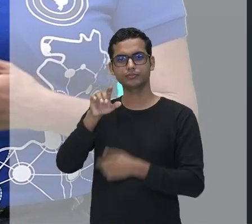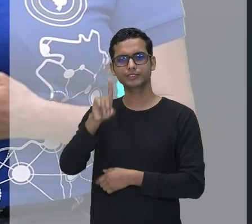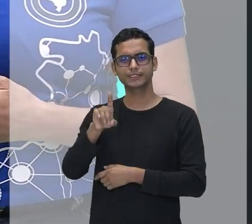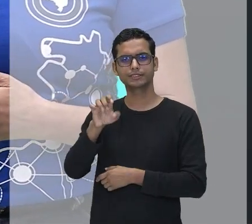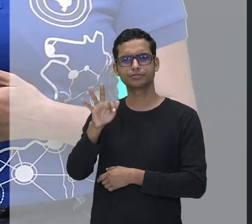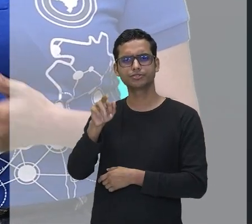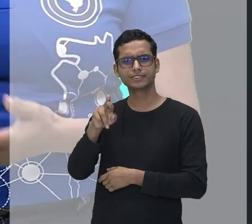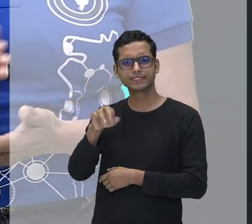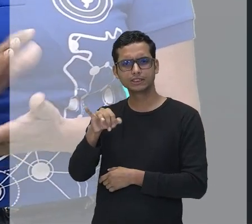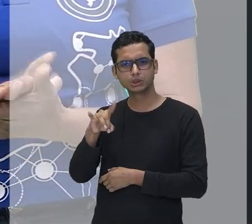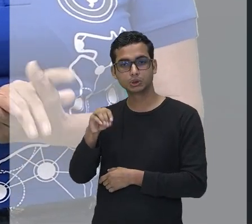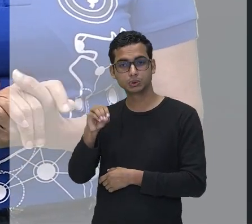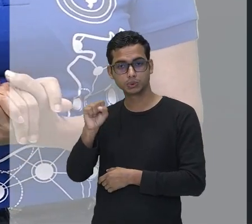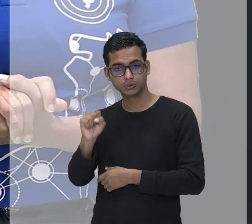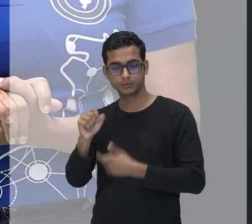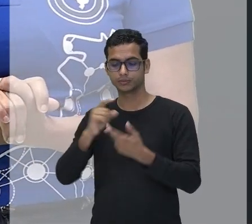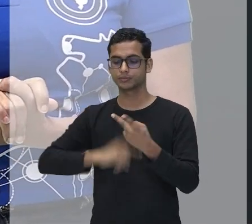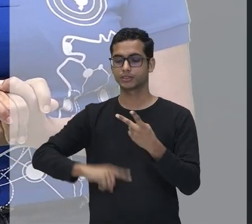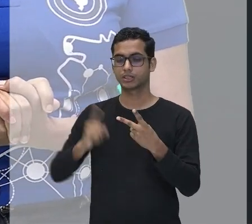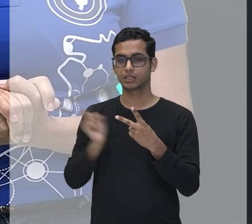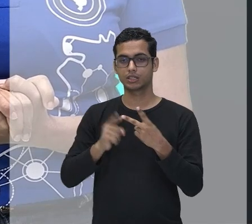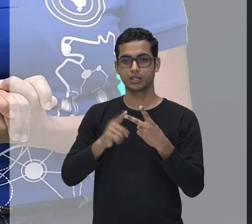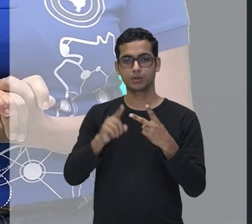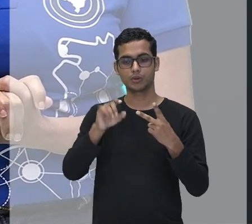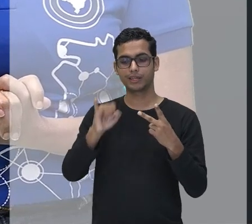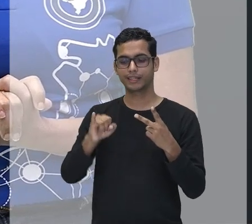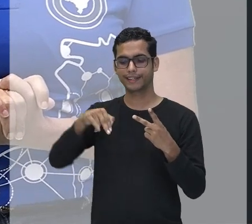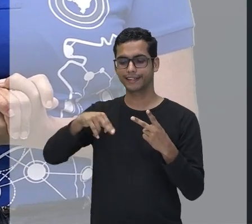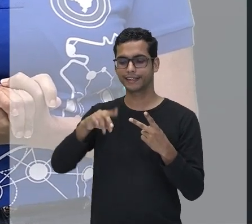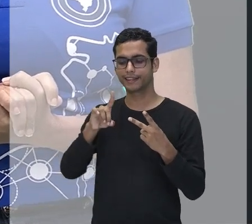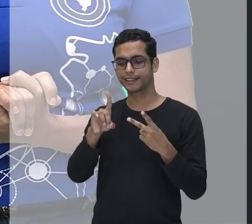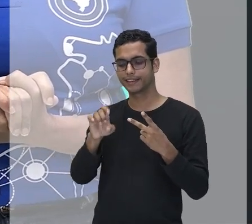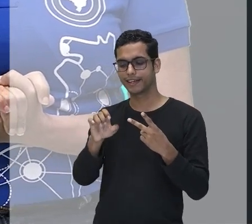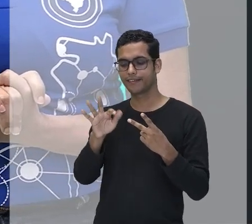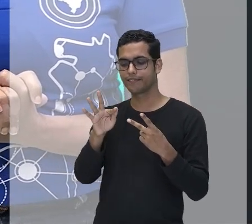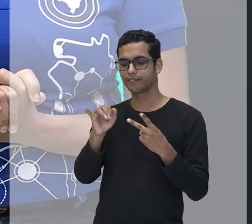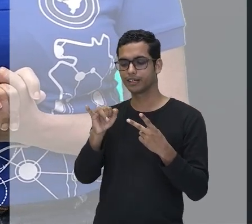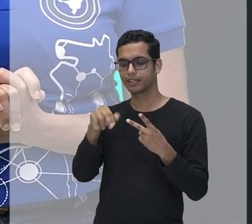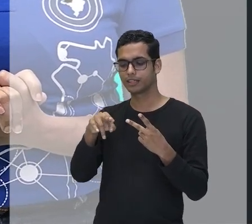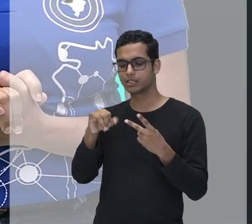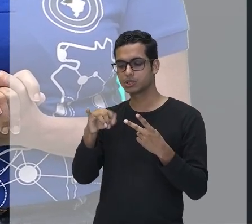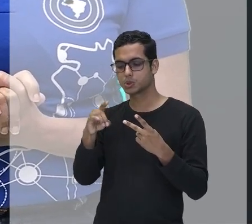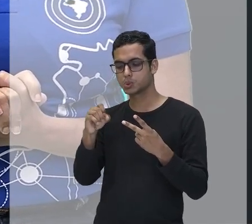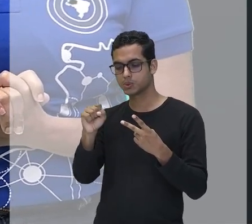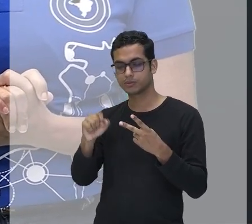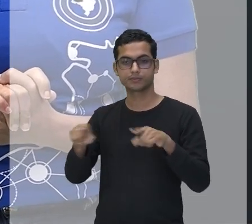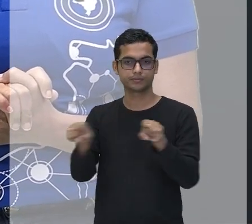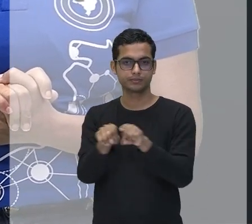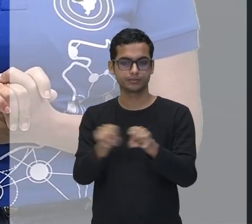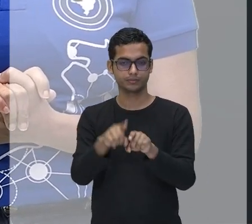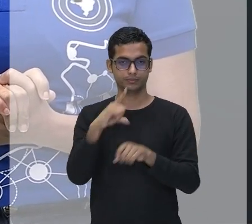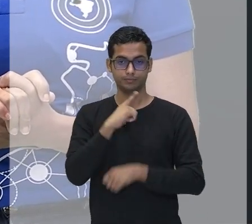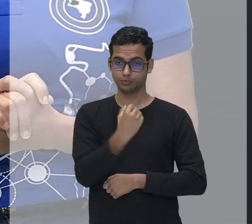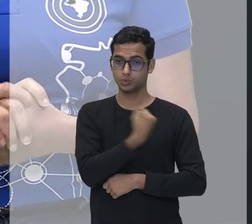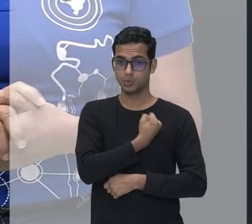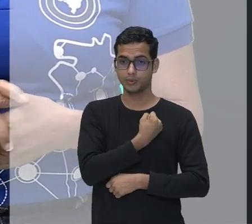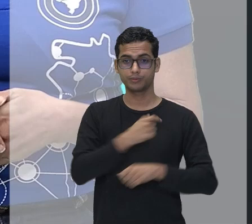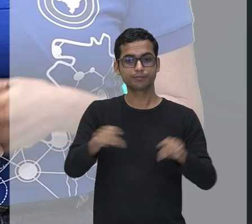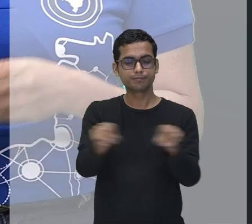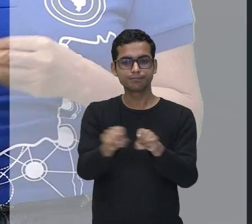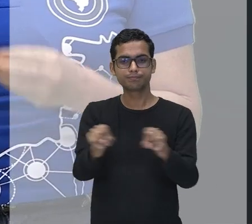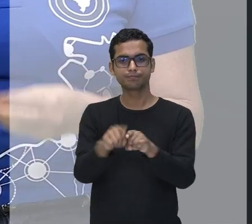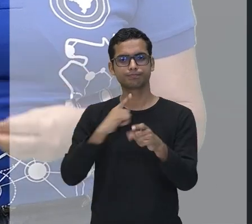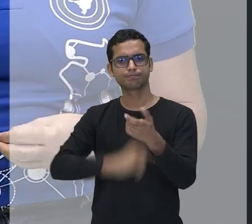indefinidos. Temos os numerais e os pronomes. Temos vários pronomes.